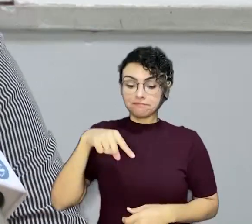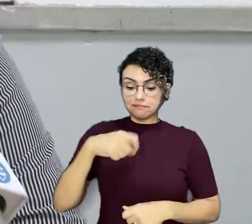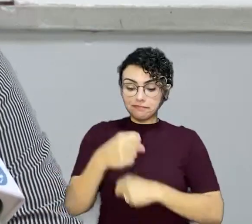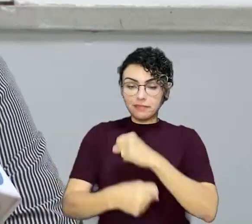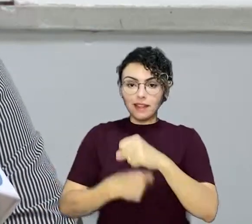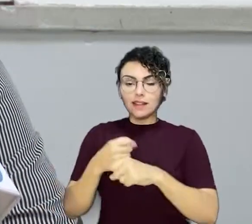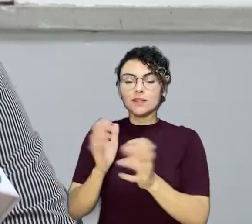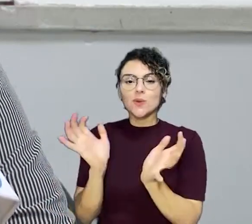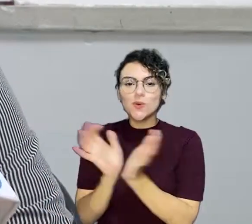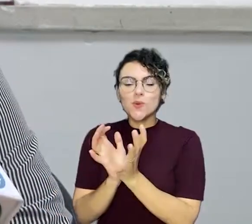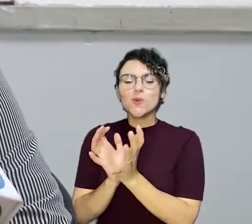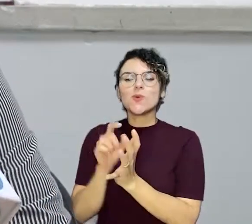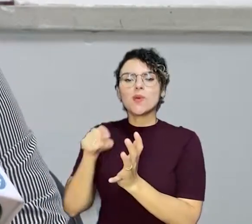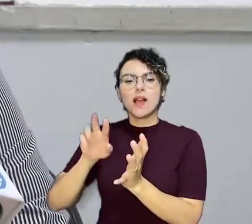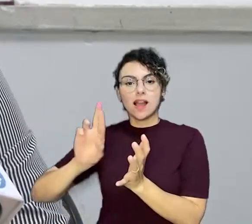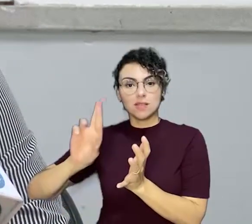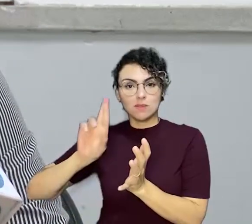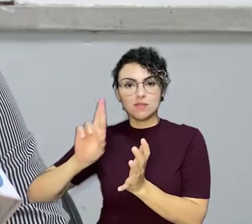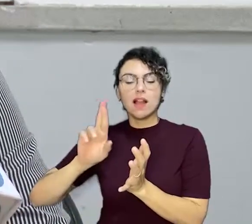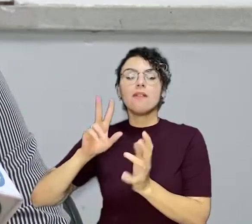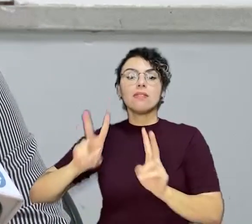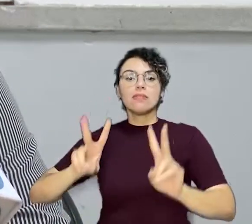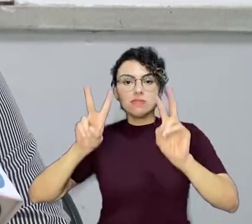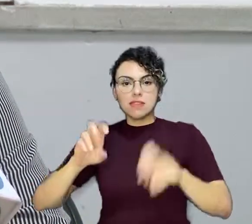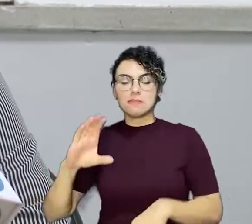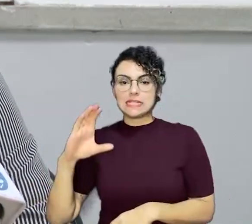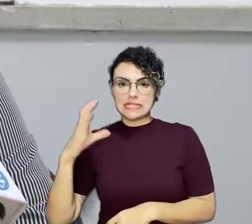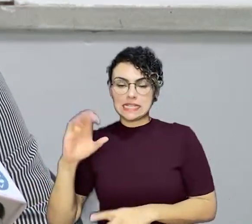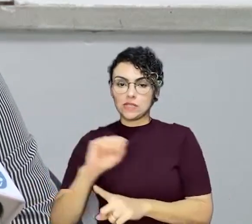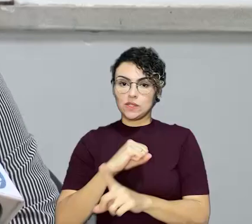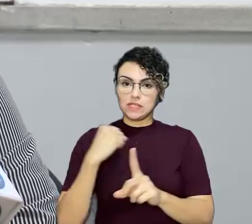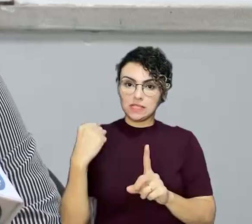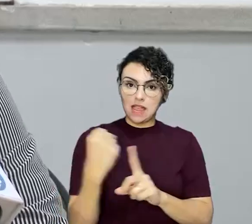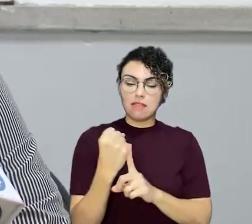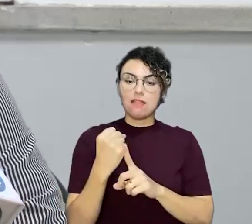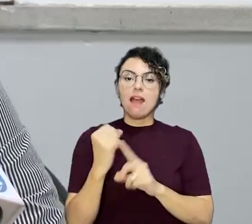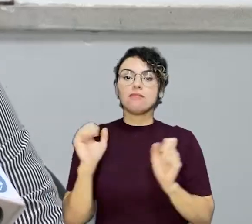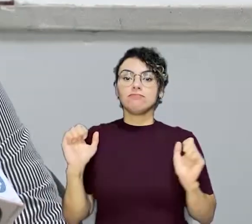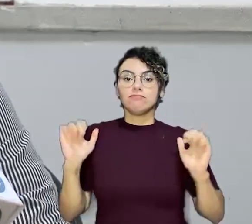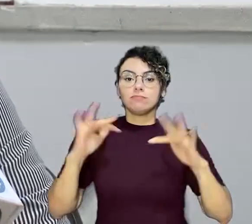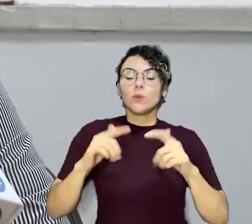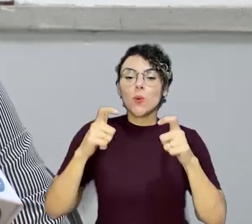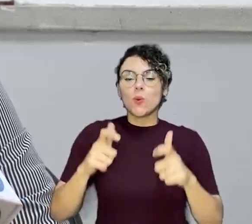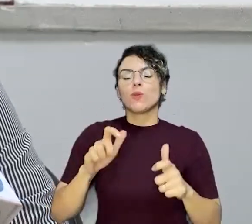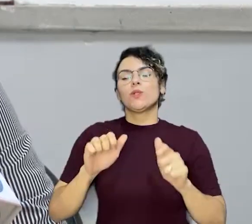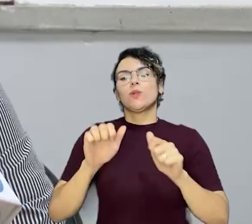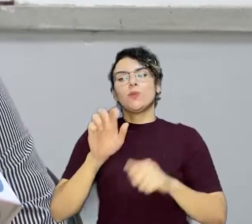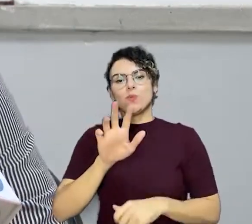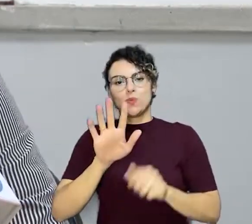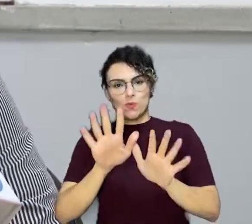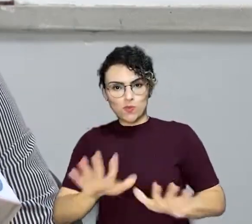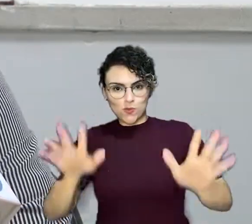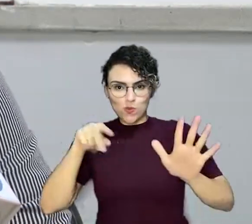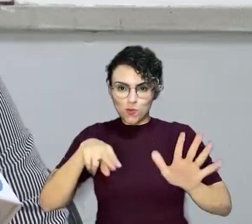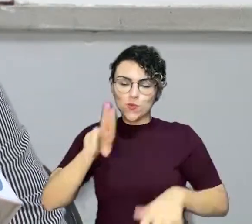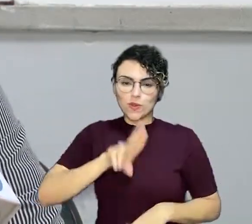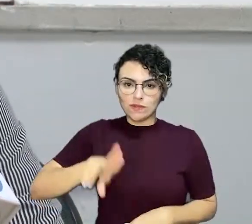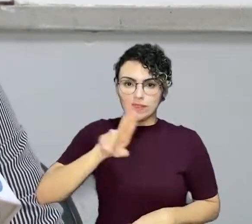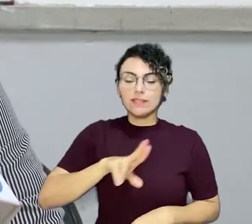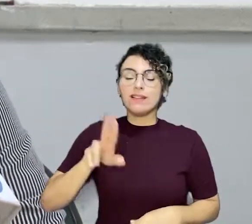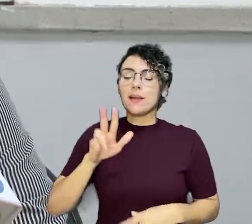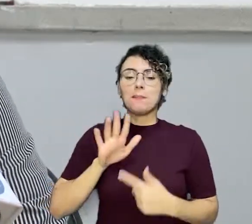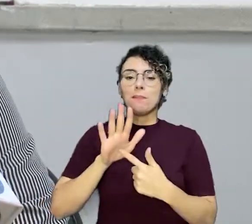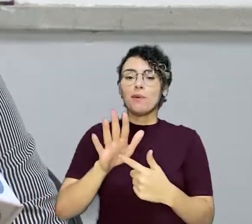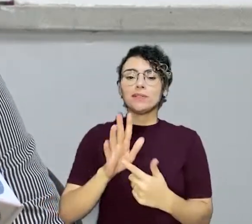ano, a comissão executiva apresentou o tema de ciência e sociedade se encontra na universidade, que na verdade é um